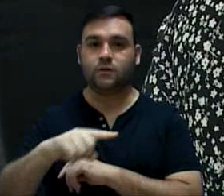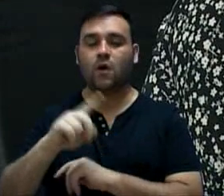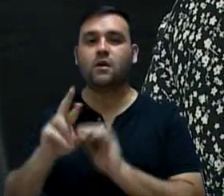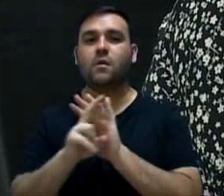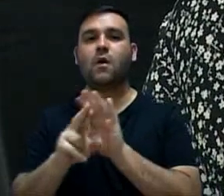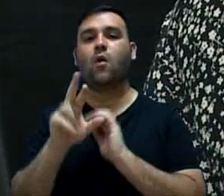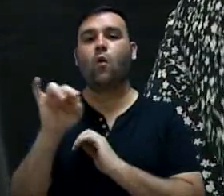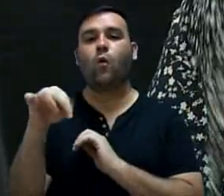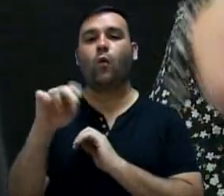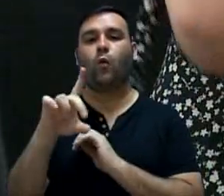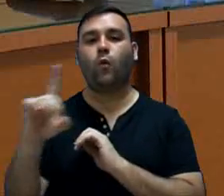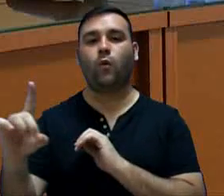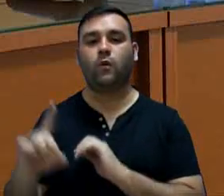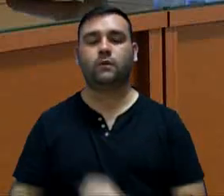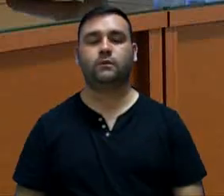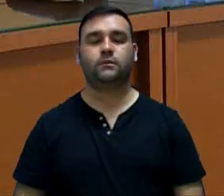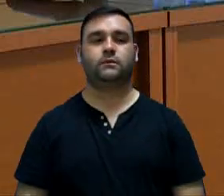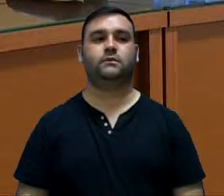representando o Ronald.